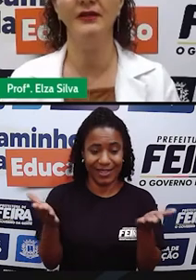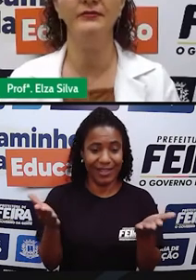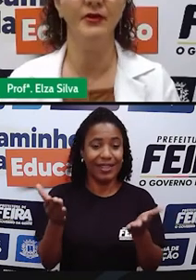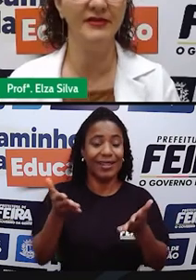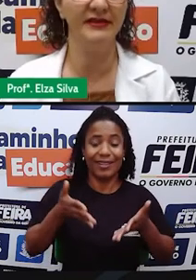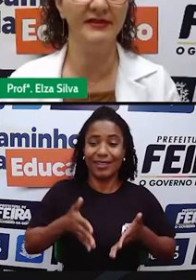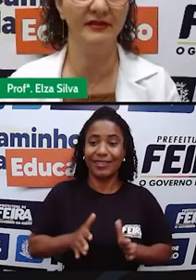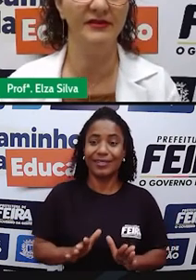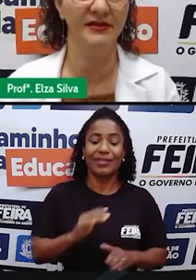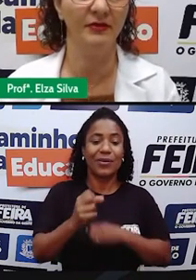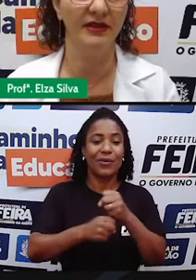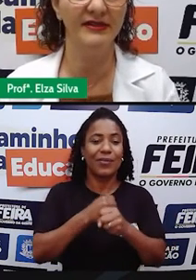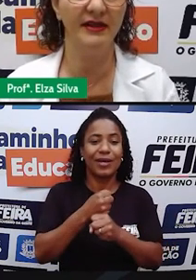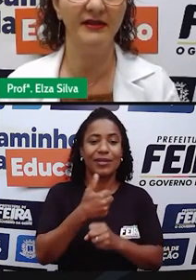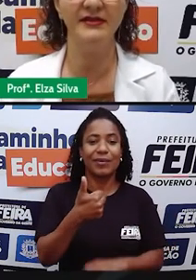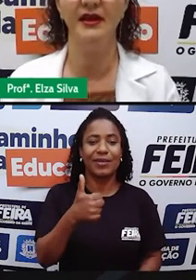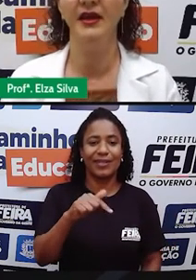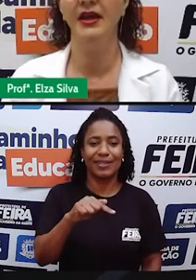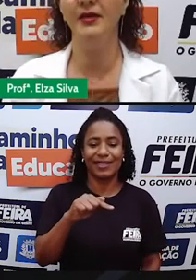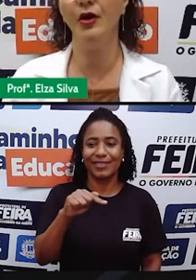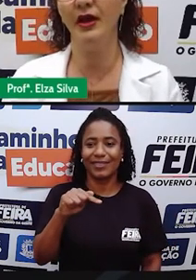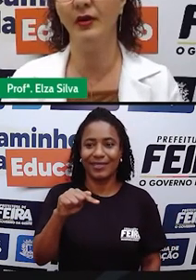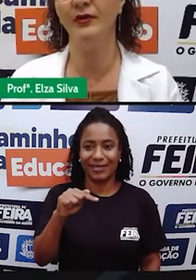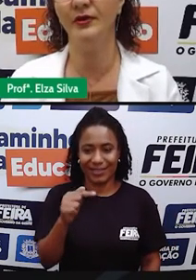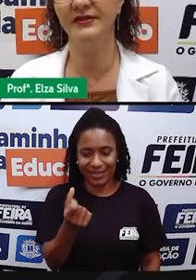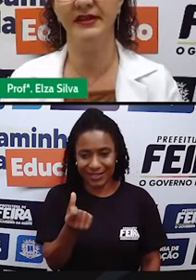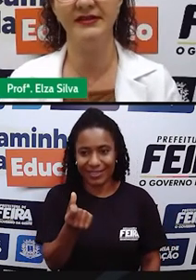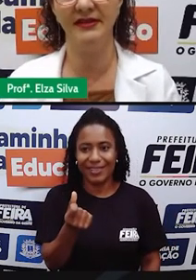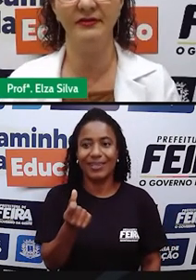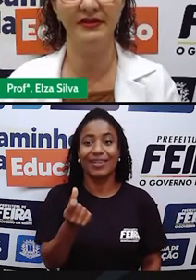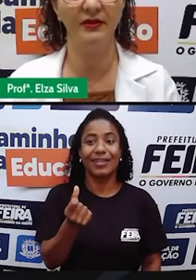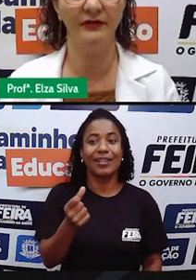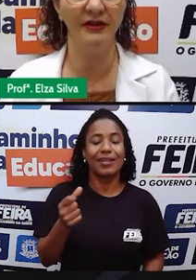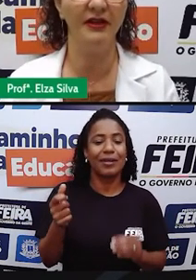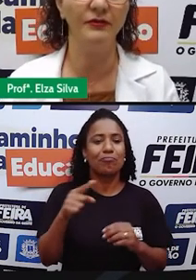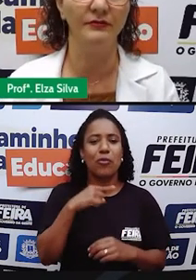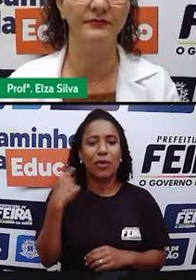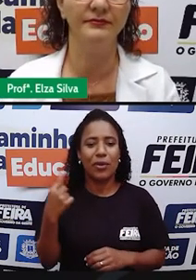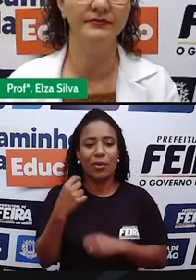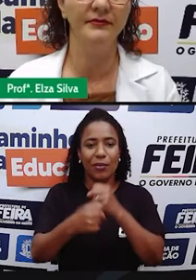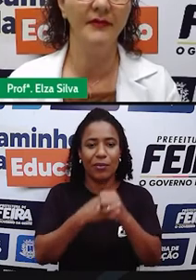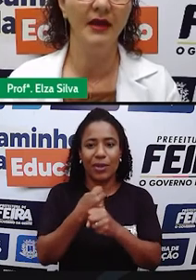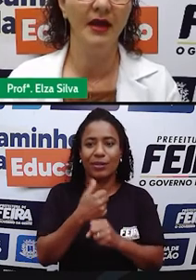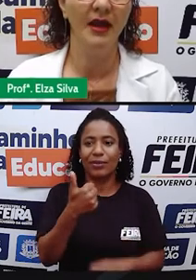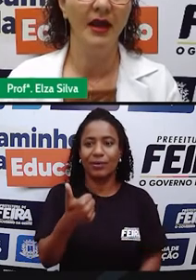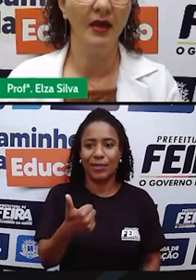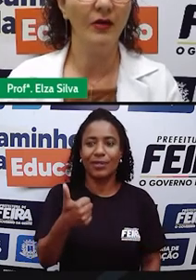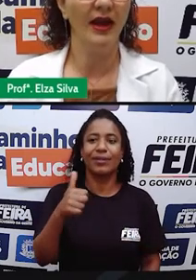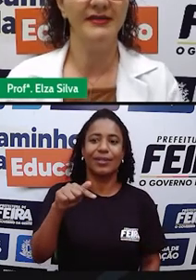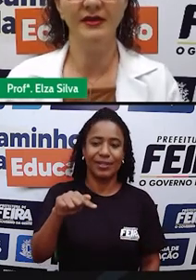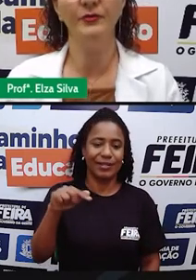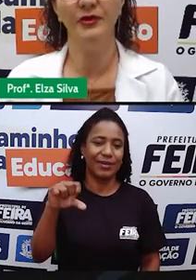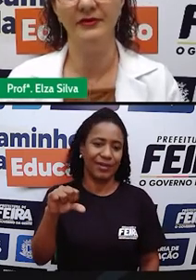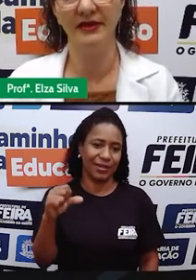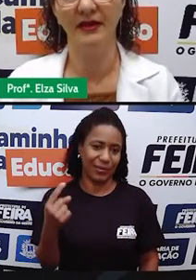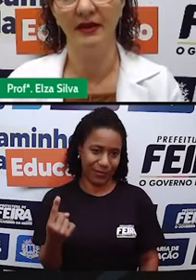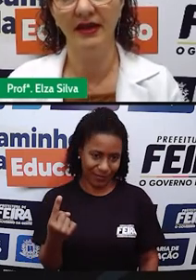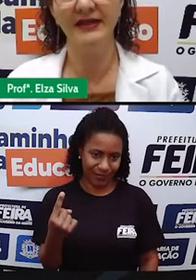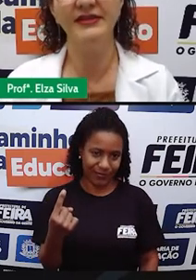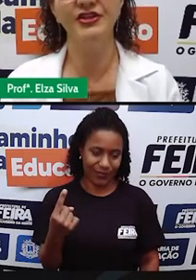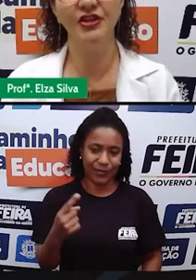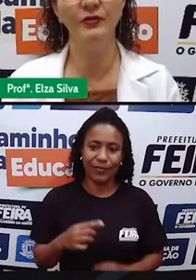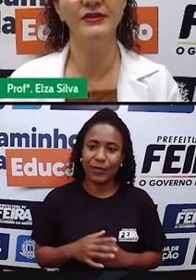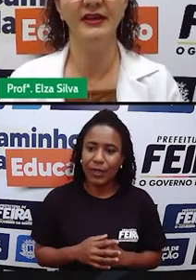em 1756 e morreu em 1791. E o classical music?